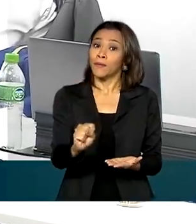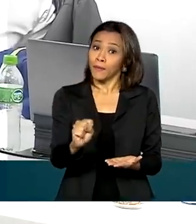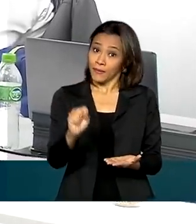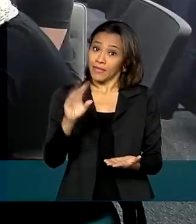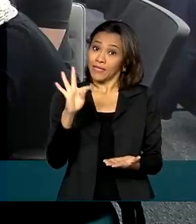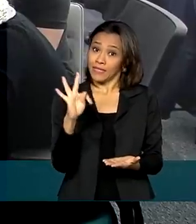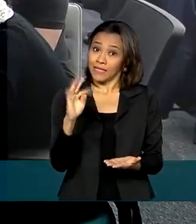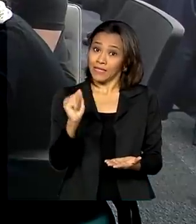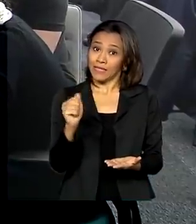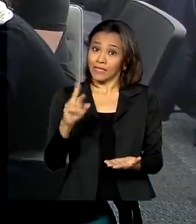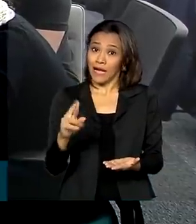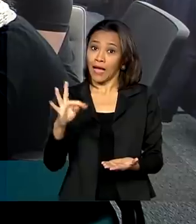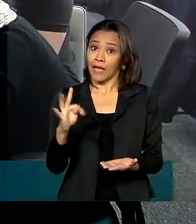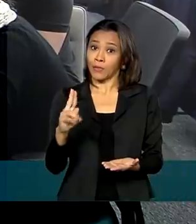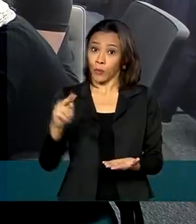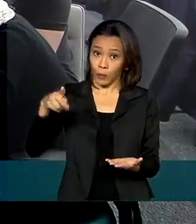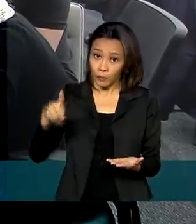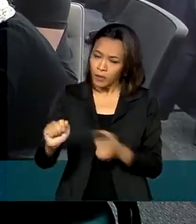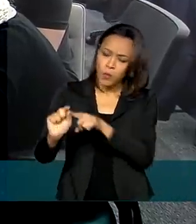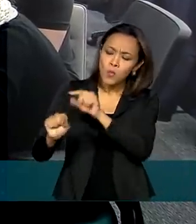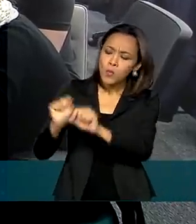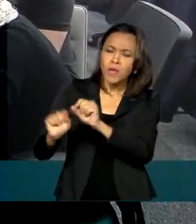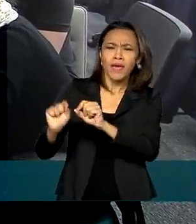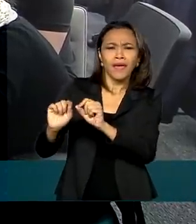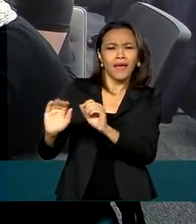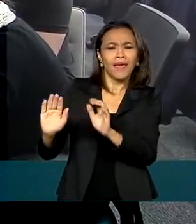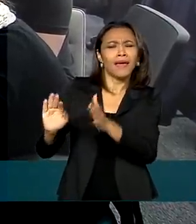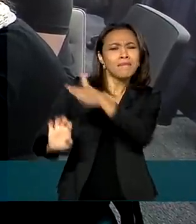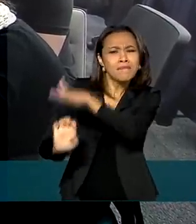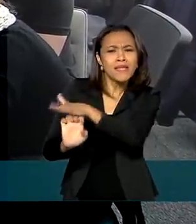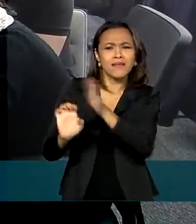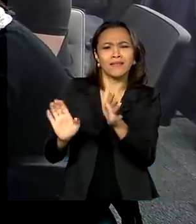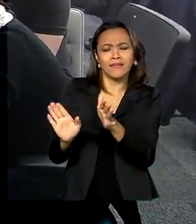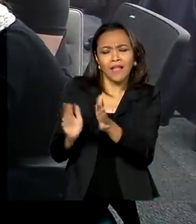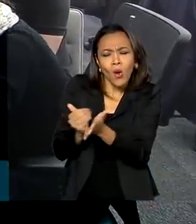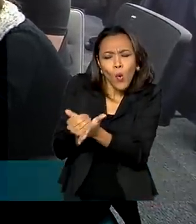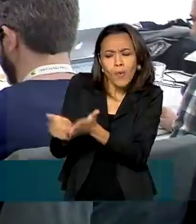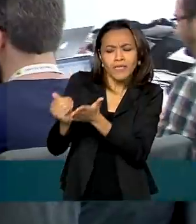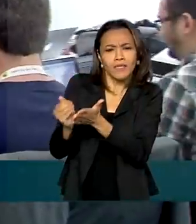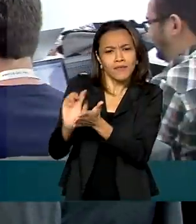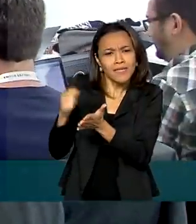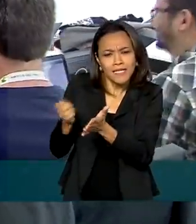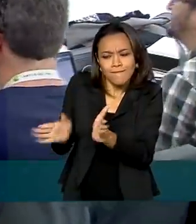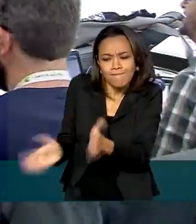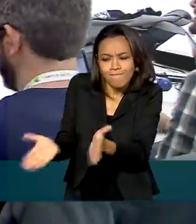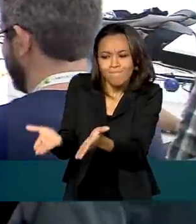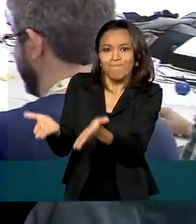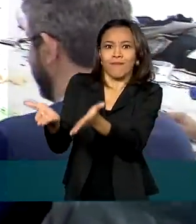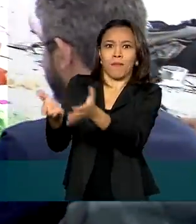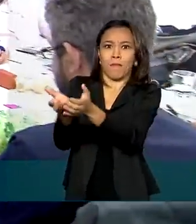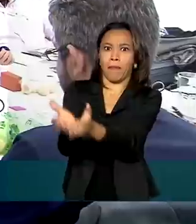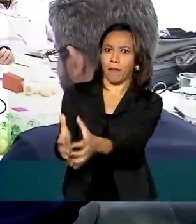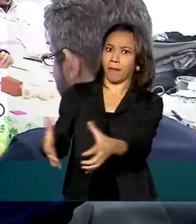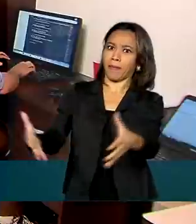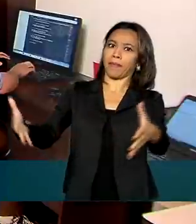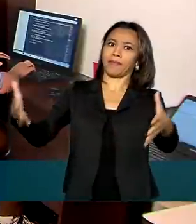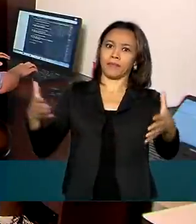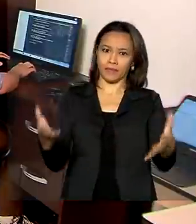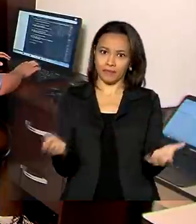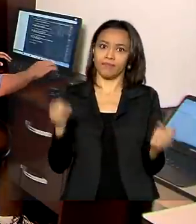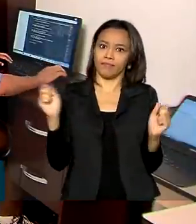fase inicial que precisam de um empurrãozinho para transformar boas ideias em negócios com grande potencial.